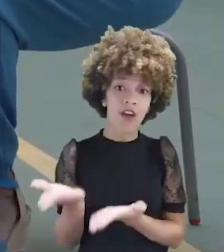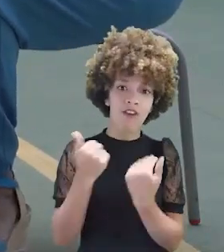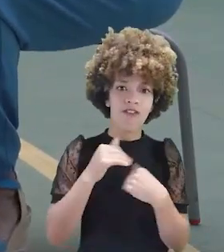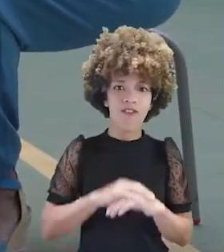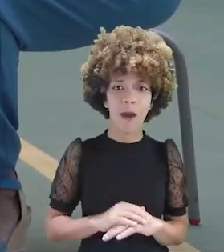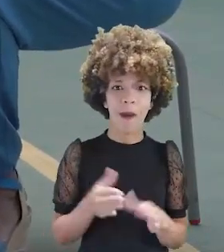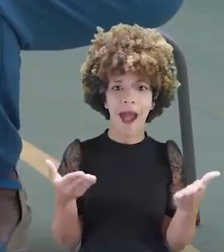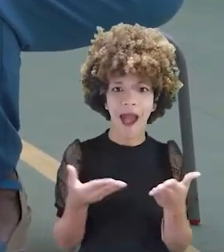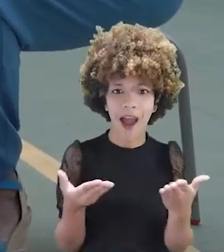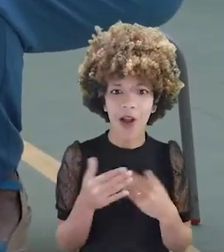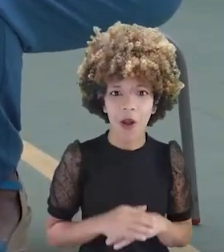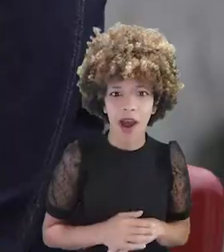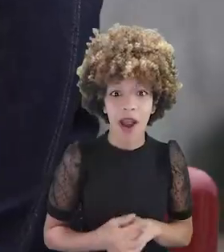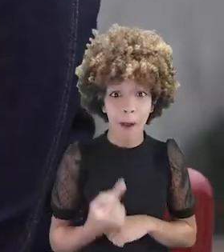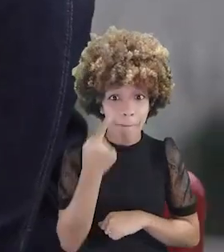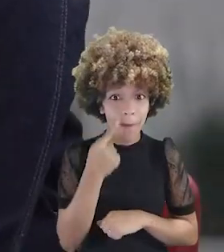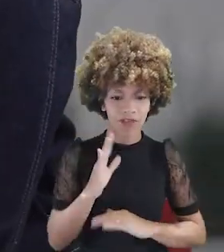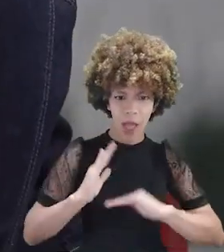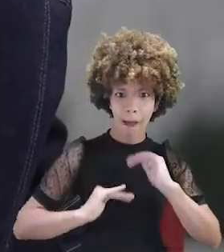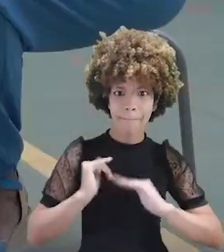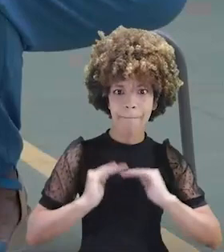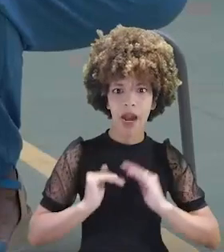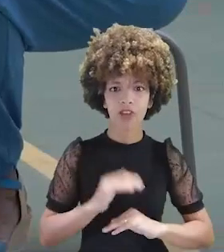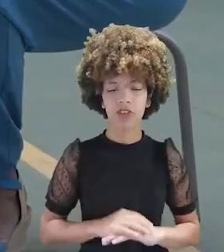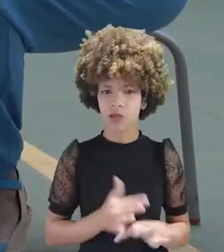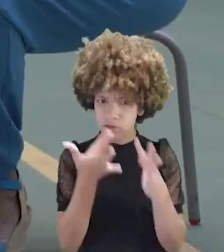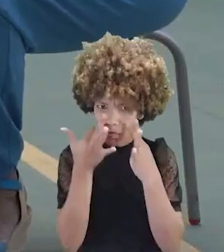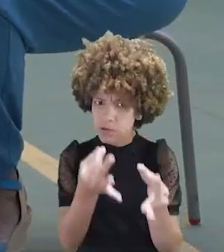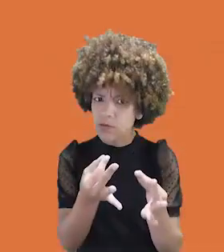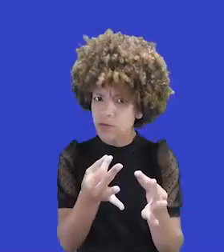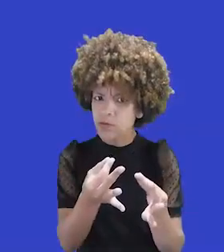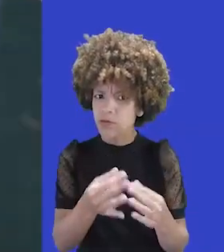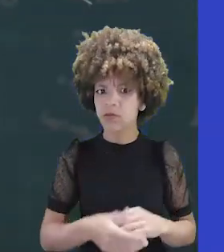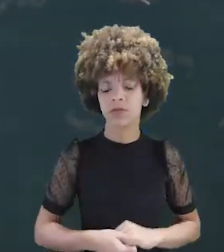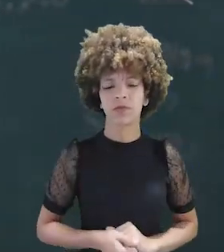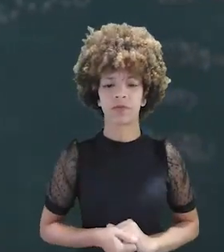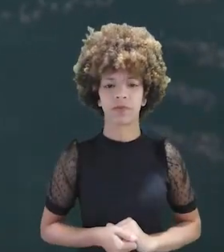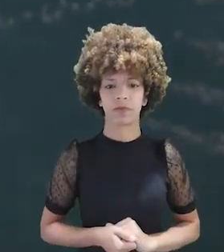Partiu para a quadra, agora nós vamos partir para a ação. Estamos de olho.